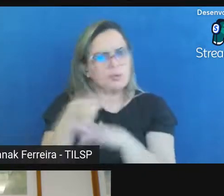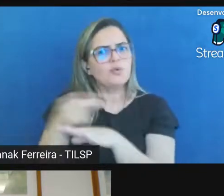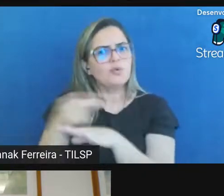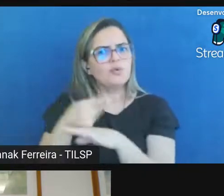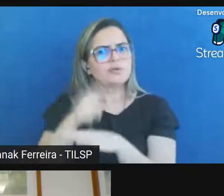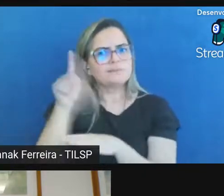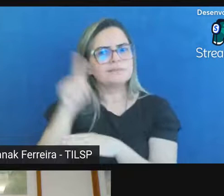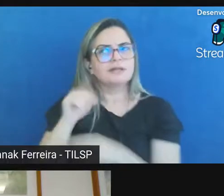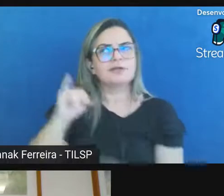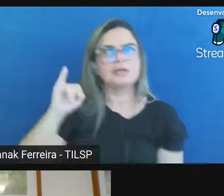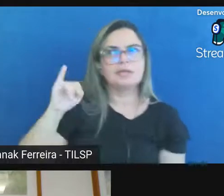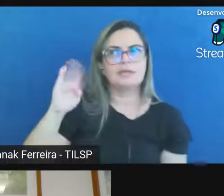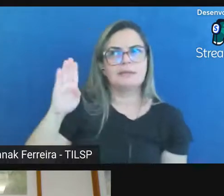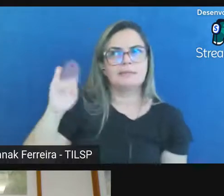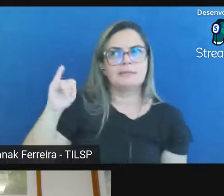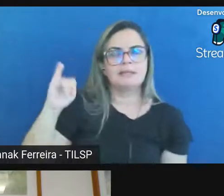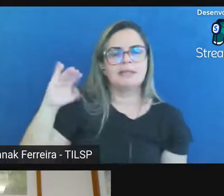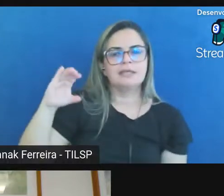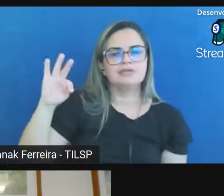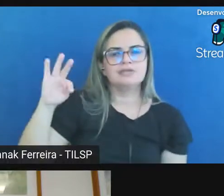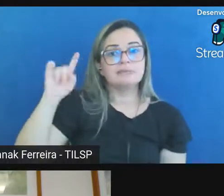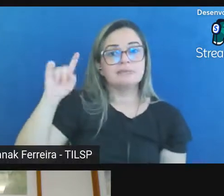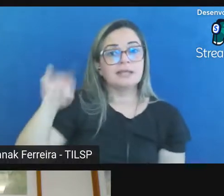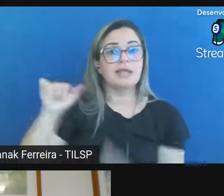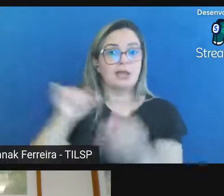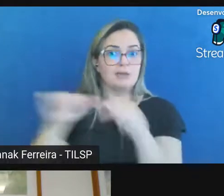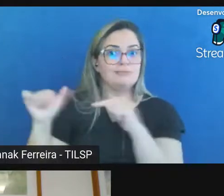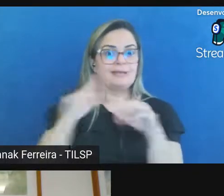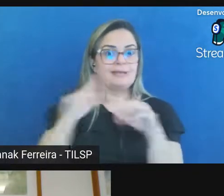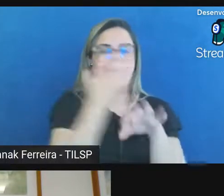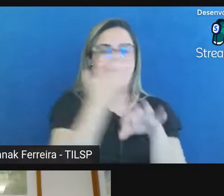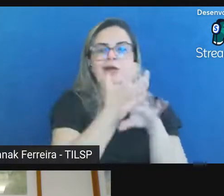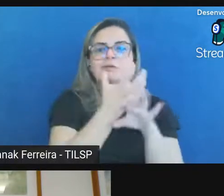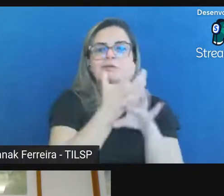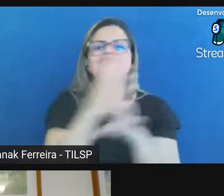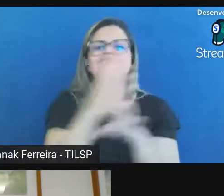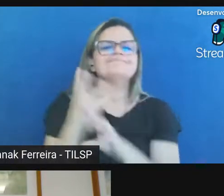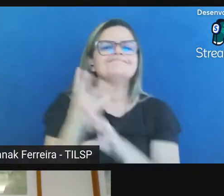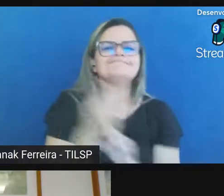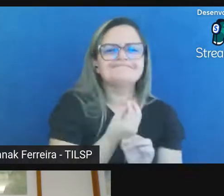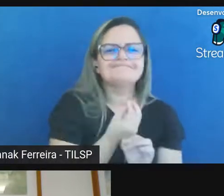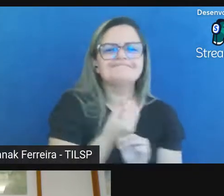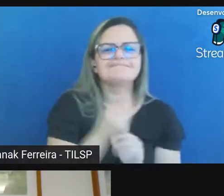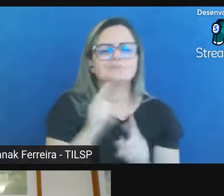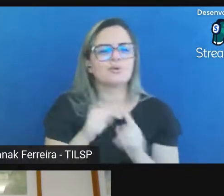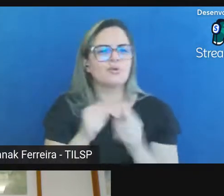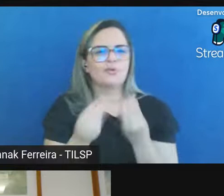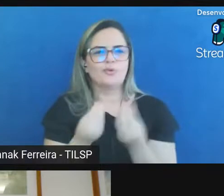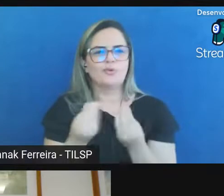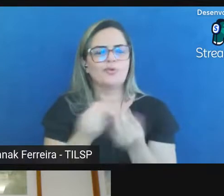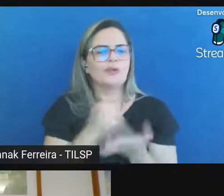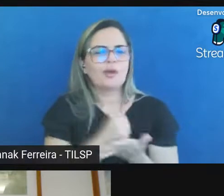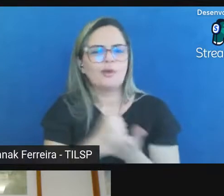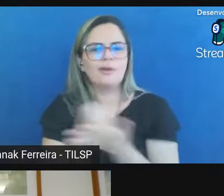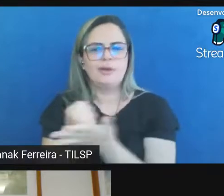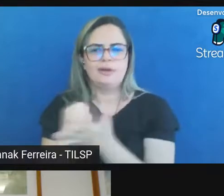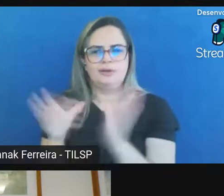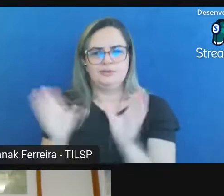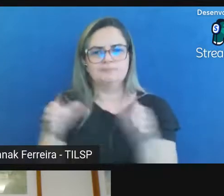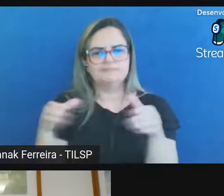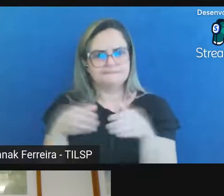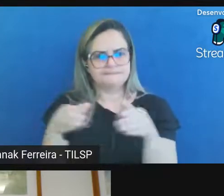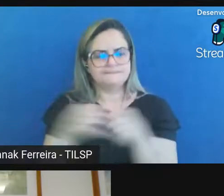IBICT é um trabalho interdisciplinar é um trabalho com uma colaboração do time do IBICT com um